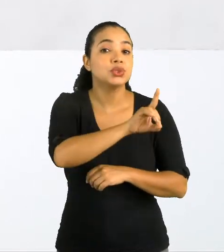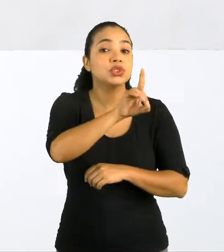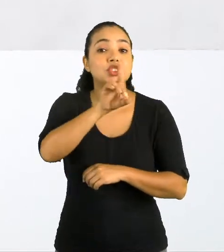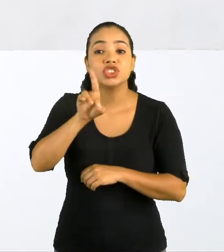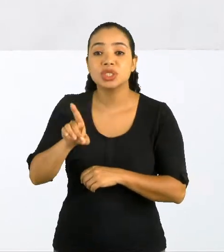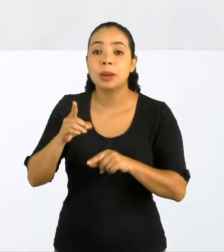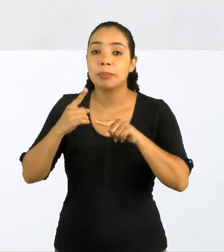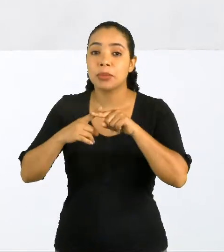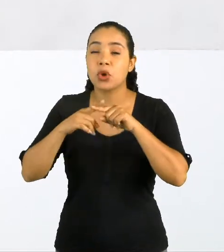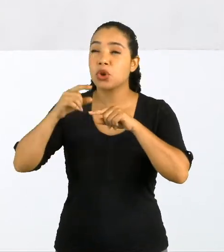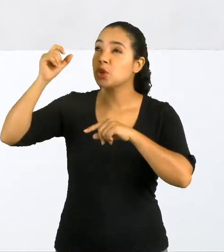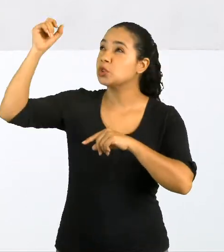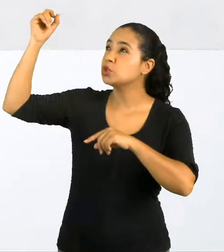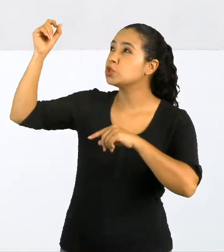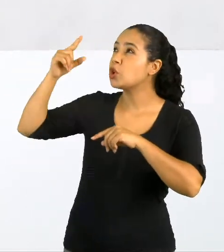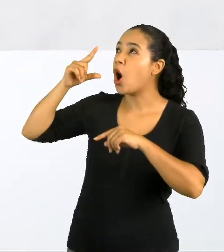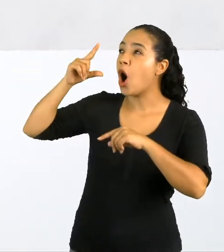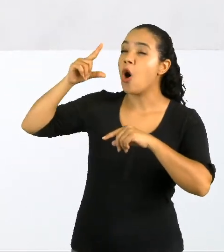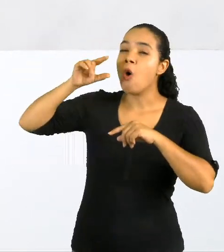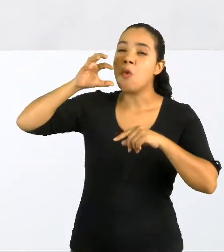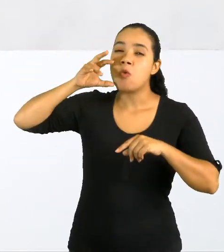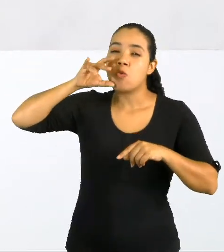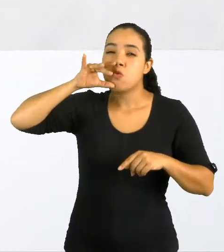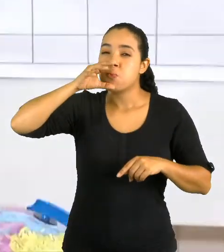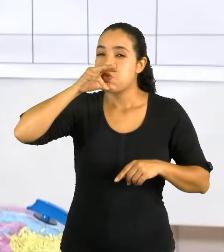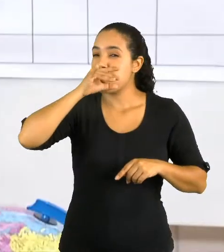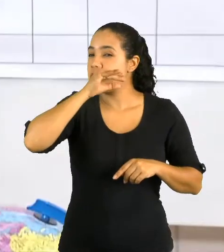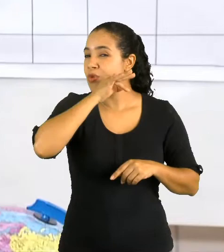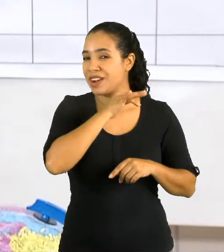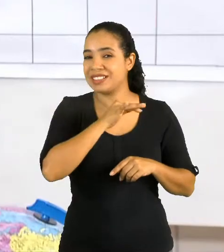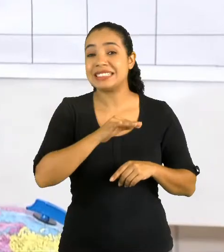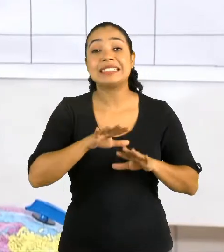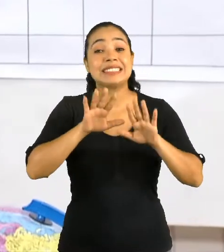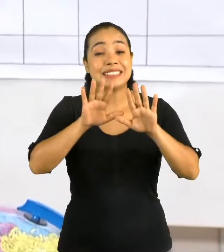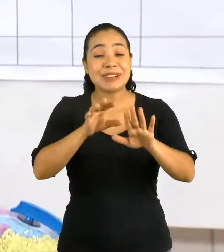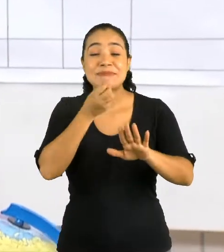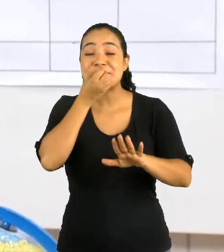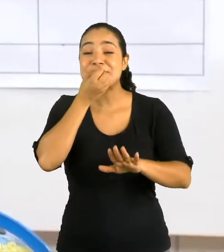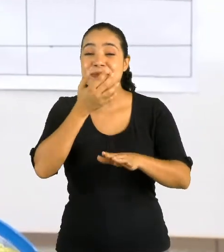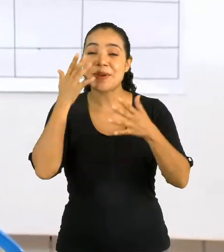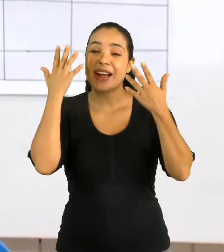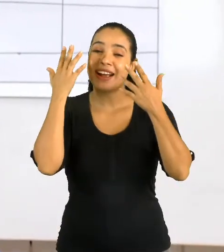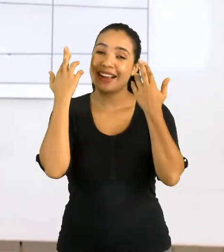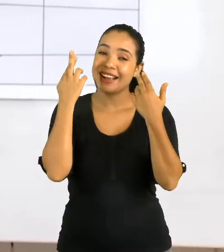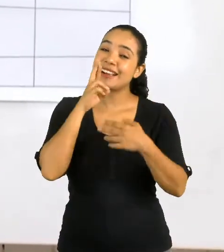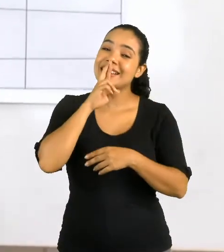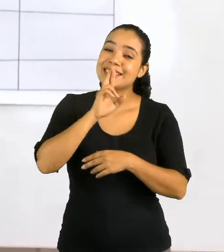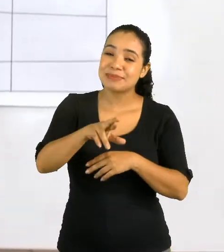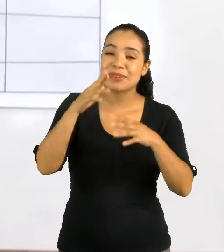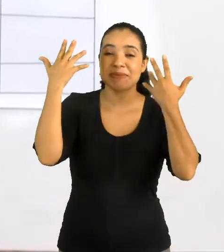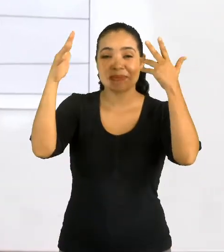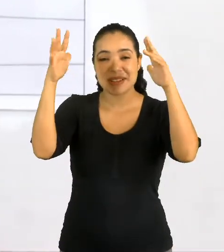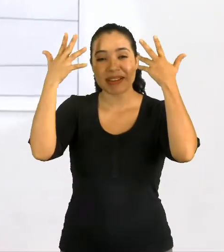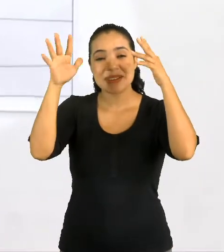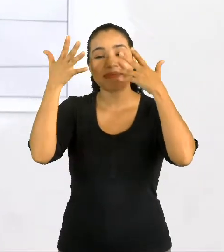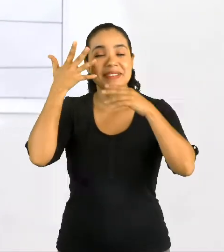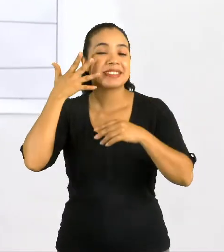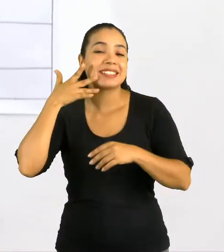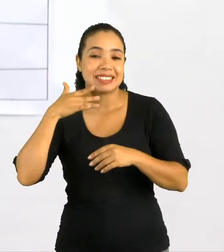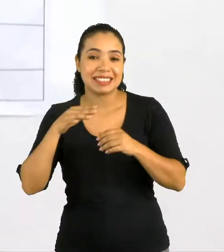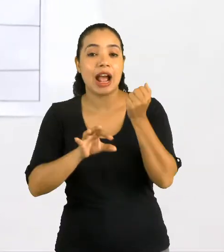pois o som aparece e aquece a terra. Muito bem, Malu. Parabéns, crianças. Vocês também